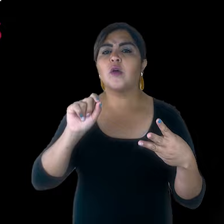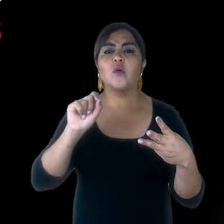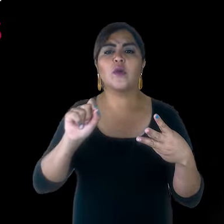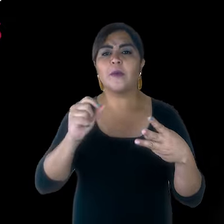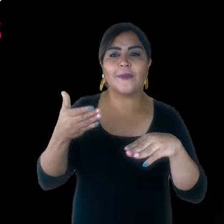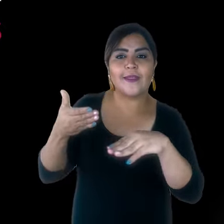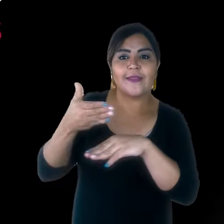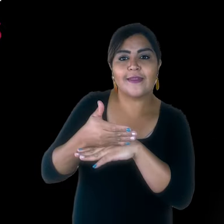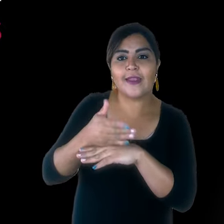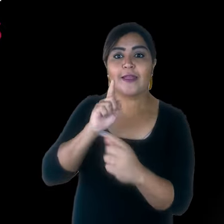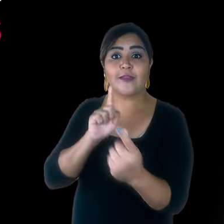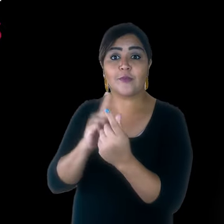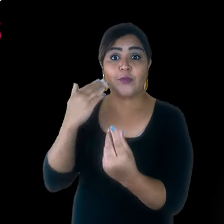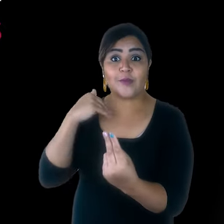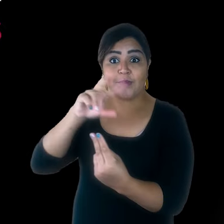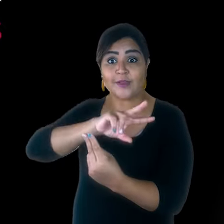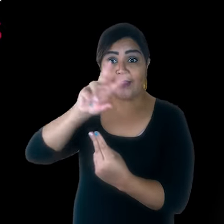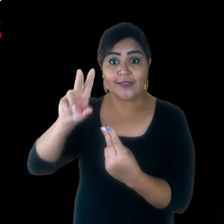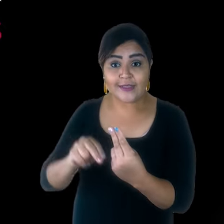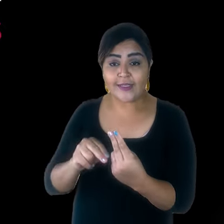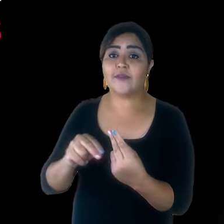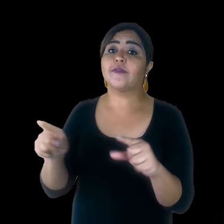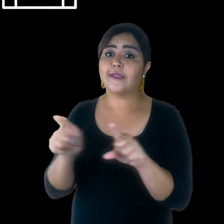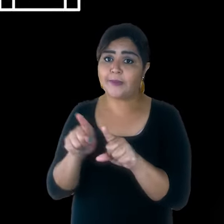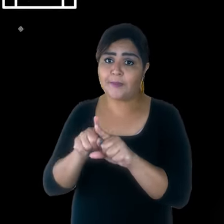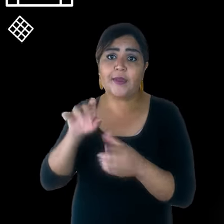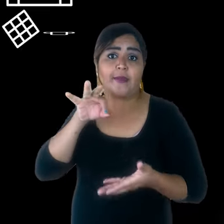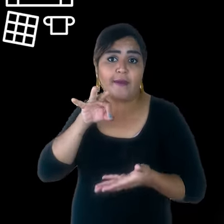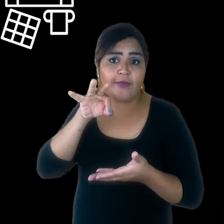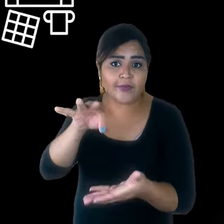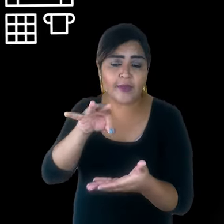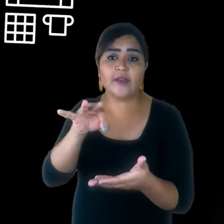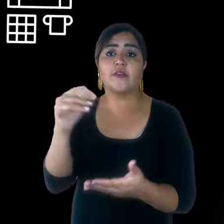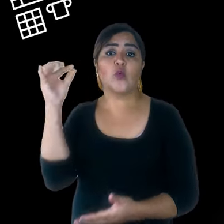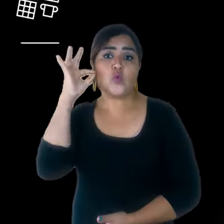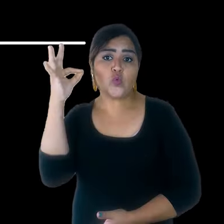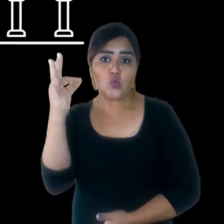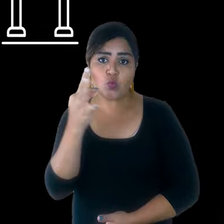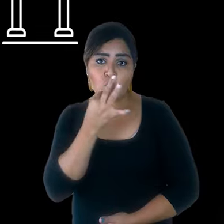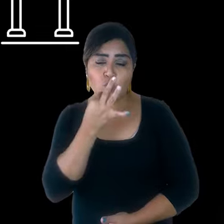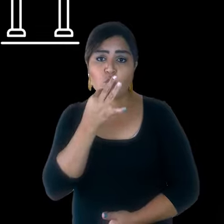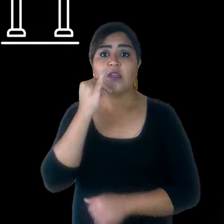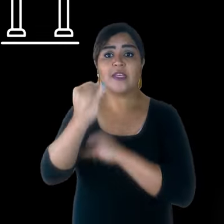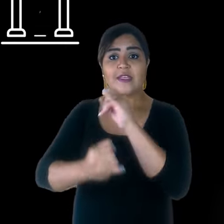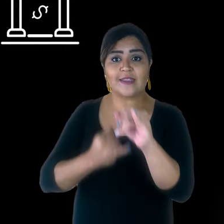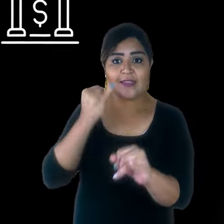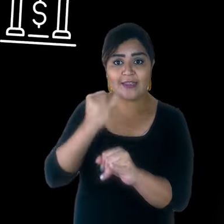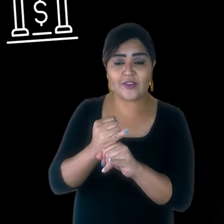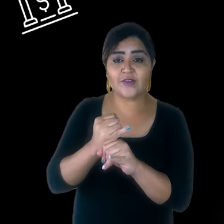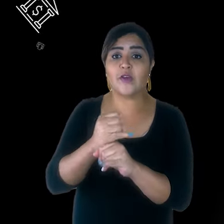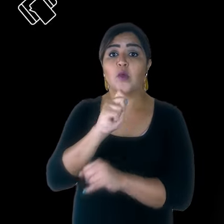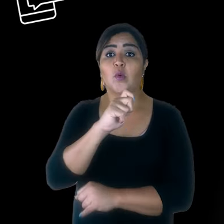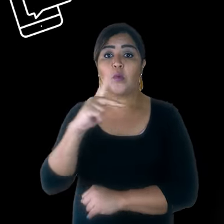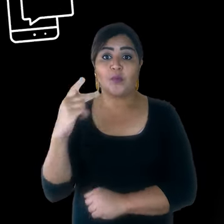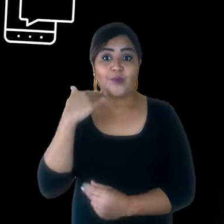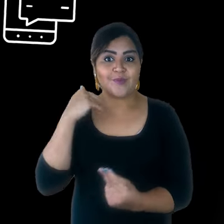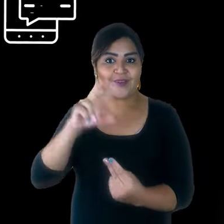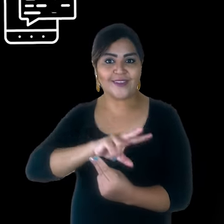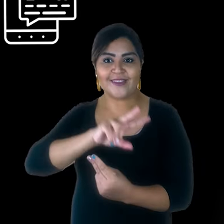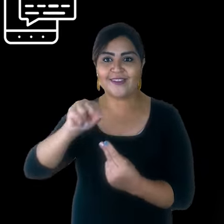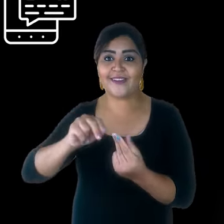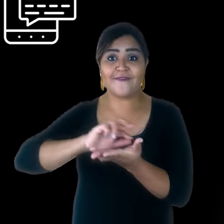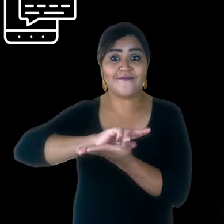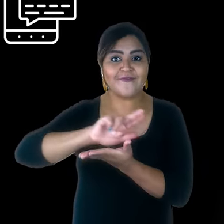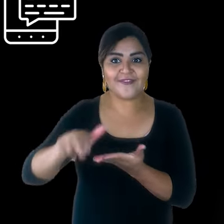Essa é senha que você vai usar para acessar os canais do Bradesco, como autoatendimento, algumas funções na agência, fone fácil,